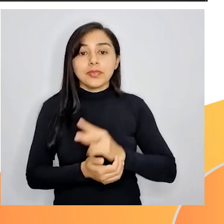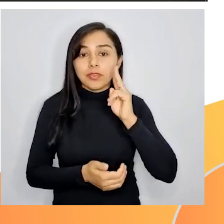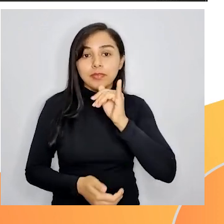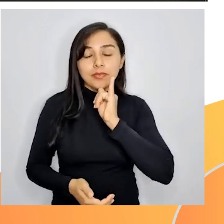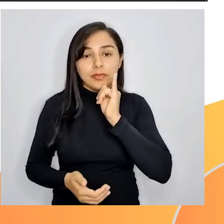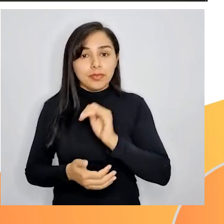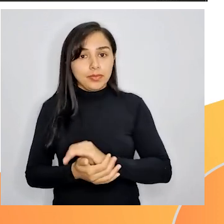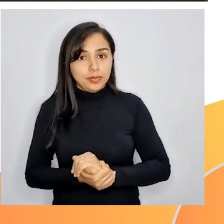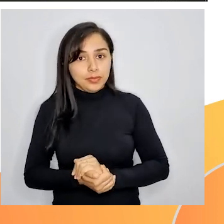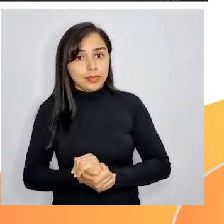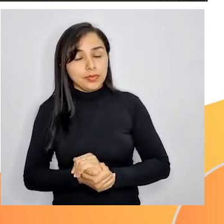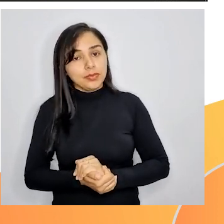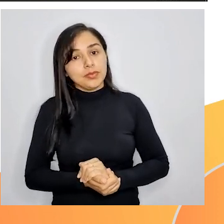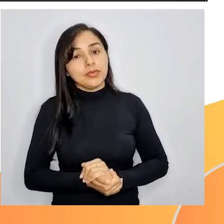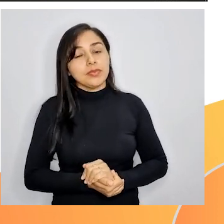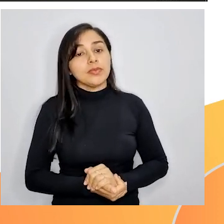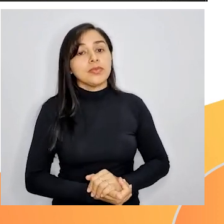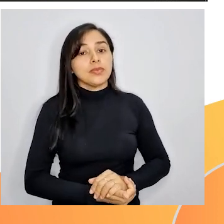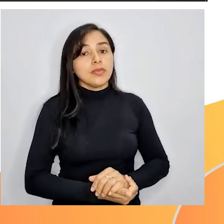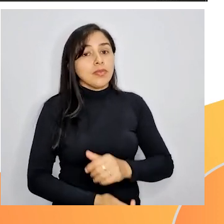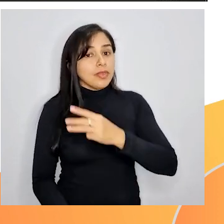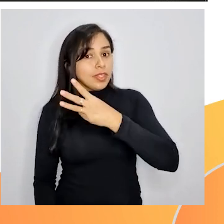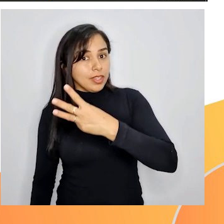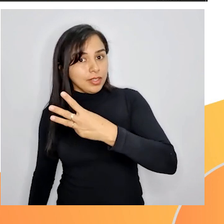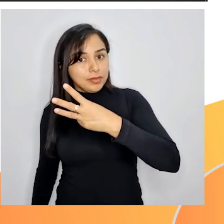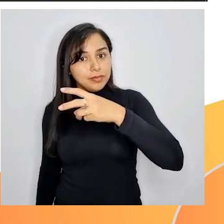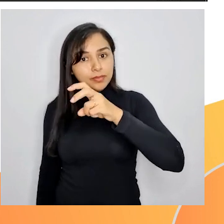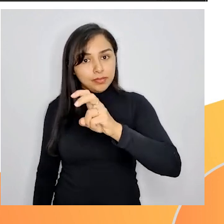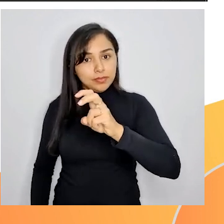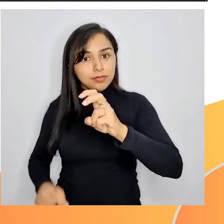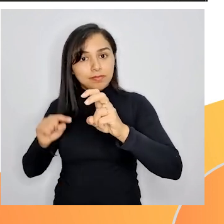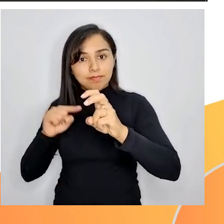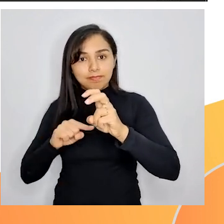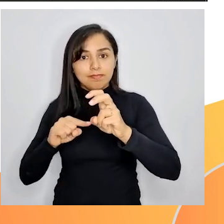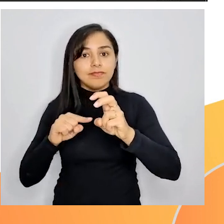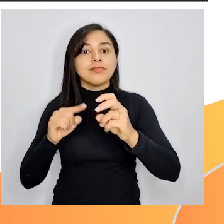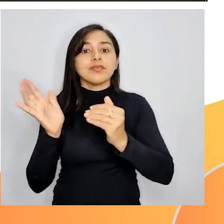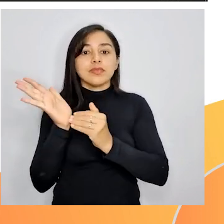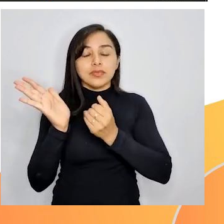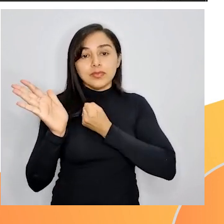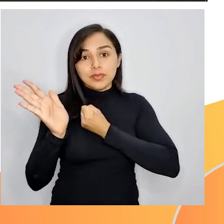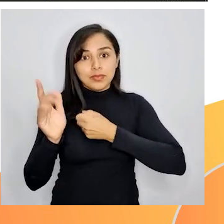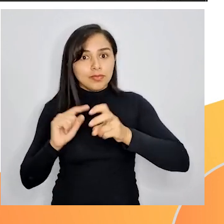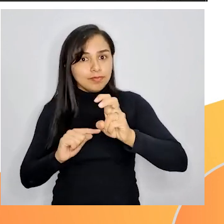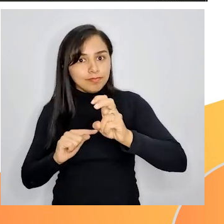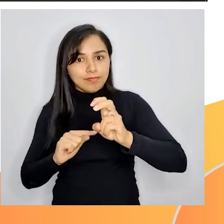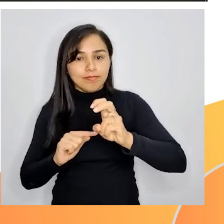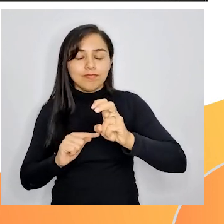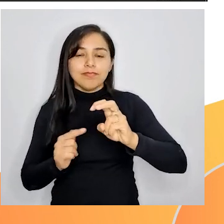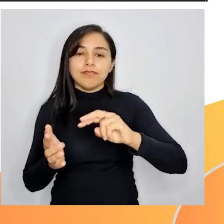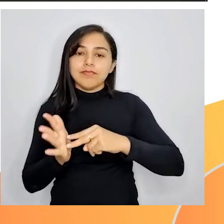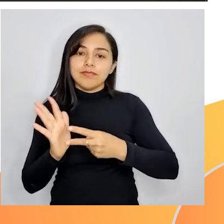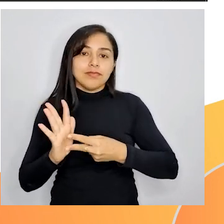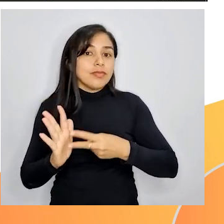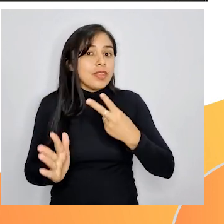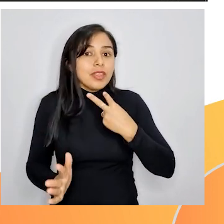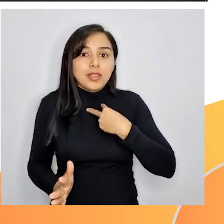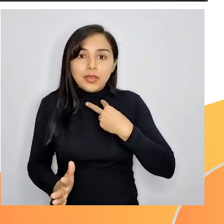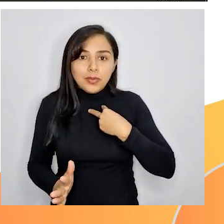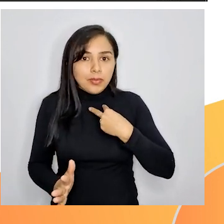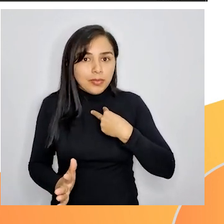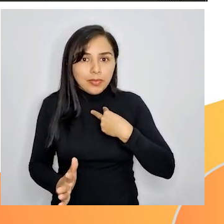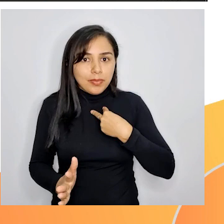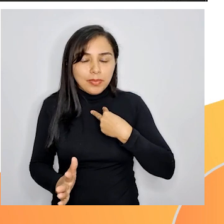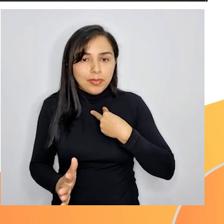abaixo. 35 finaliza com 5. Como finaliza com 5, quer dizer que ele não é um número par.